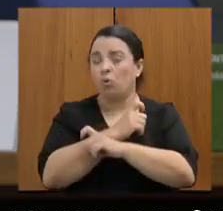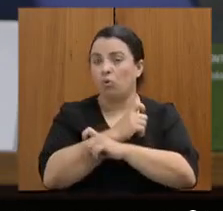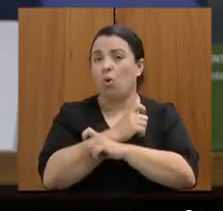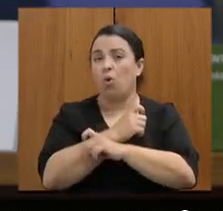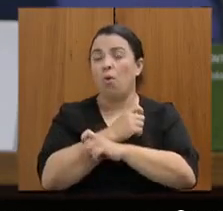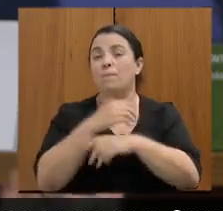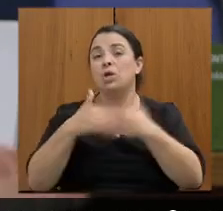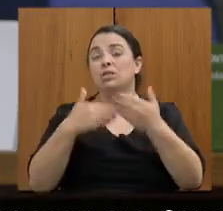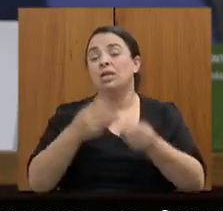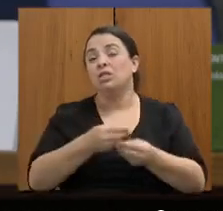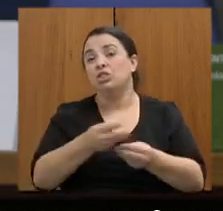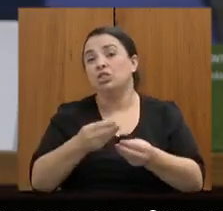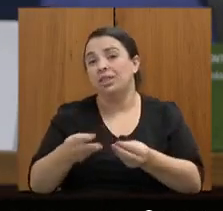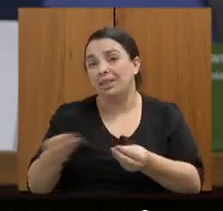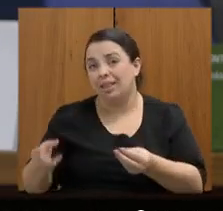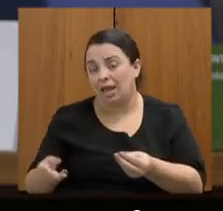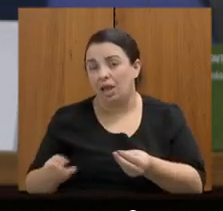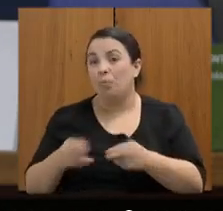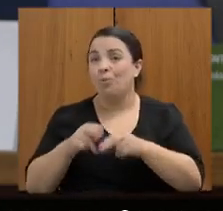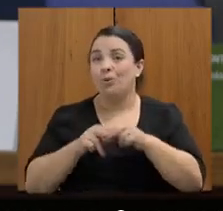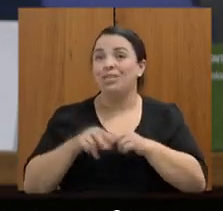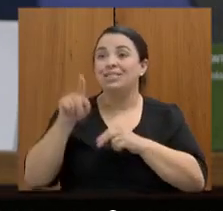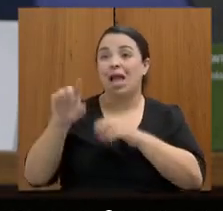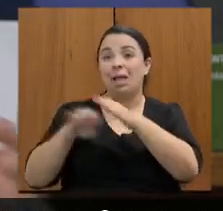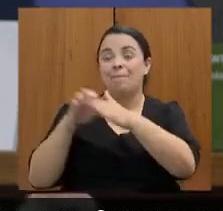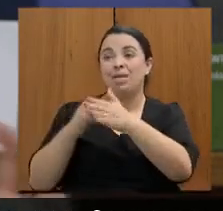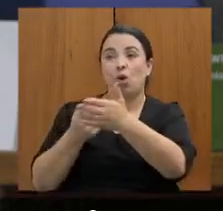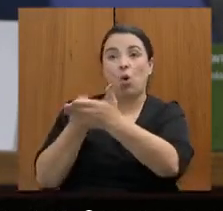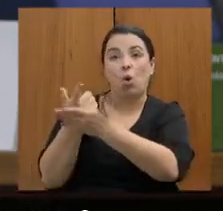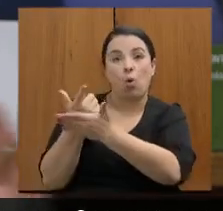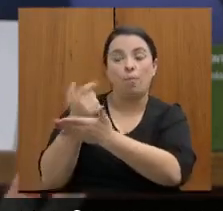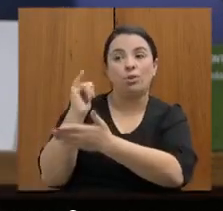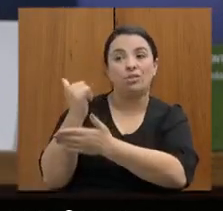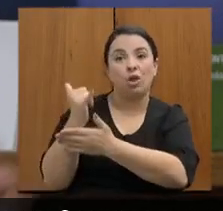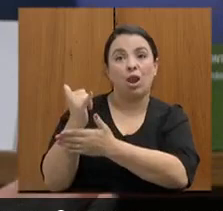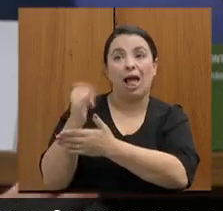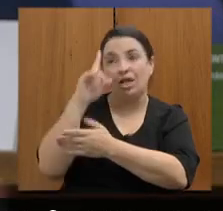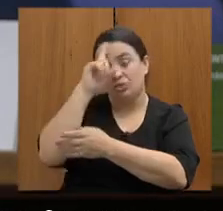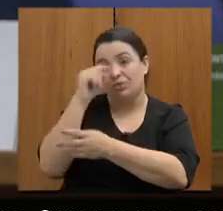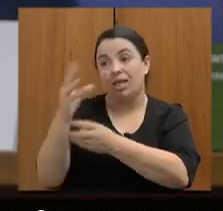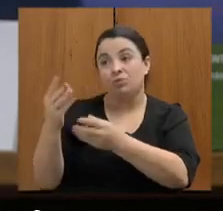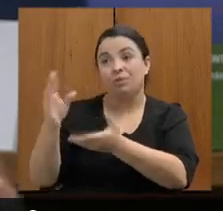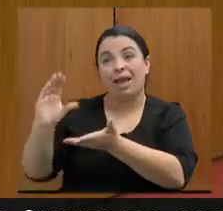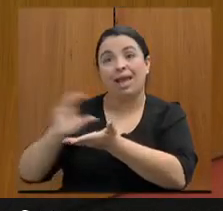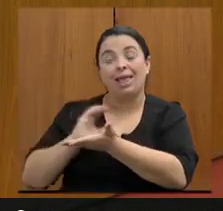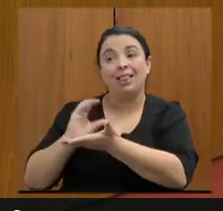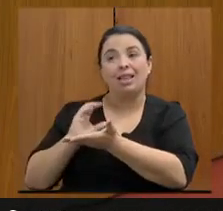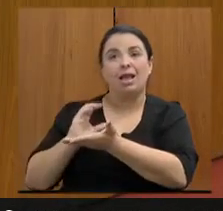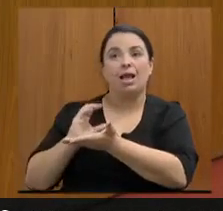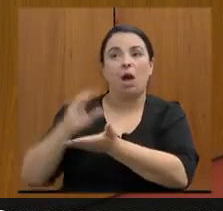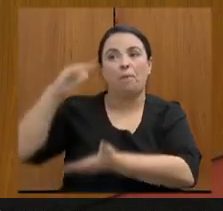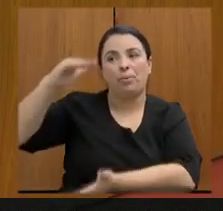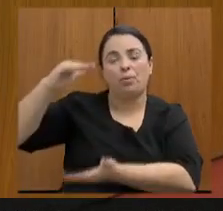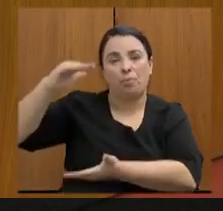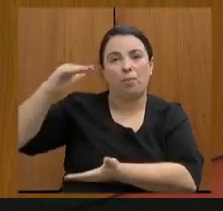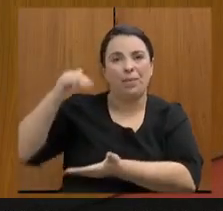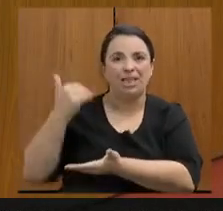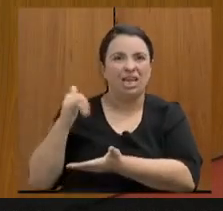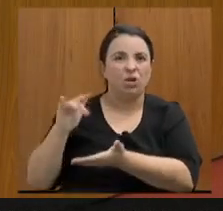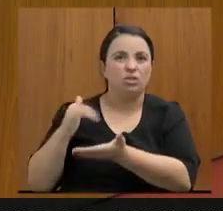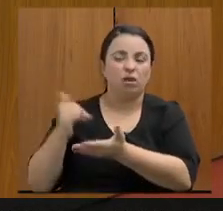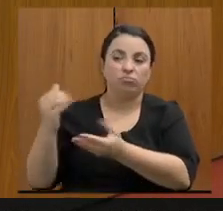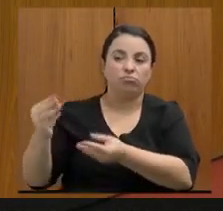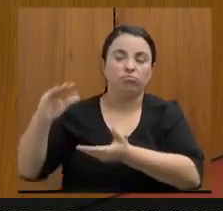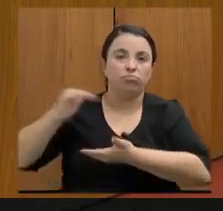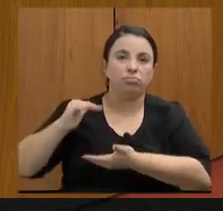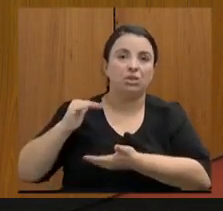entrega por parte das empresas fornecedoras nós tivemos até alguma dificuldade maior com uma ou outra empresa e isso nos preocupou